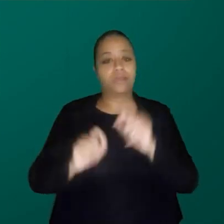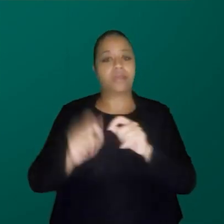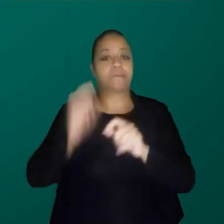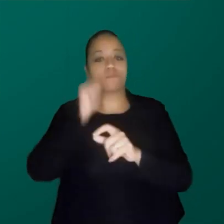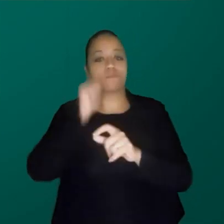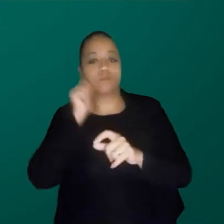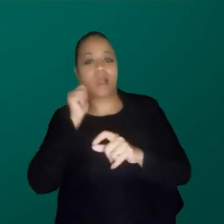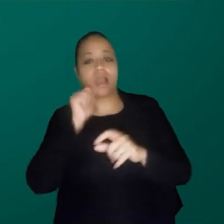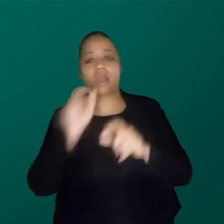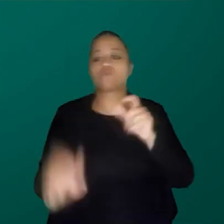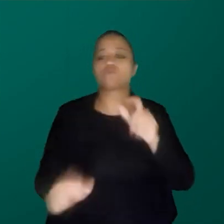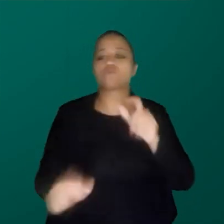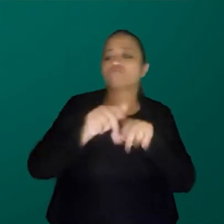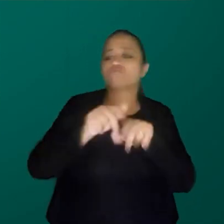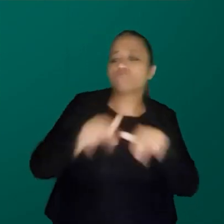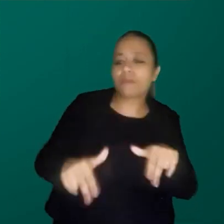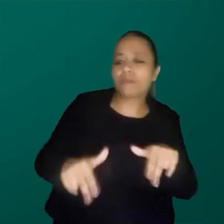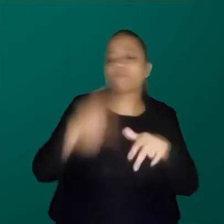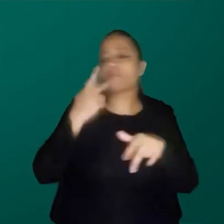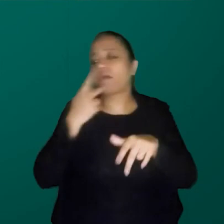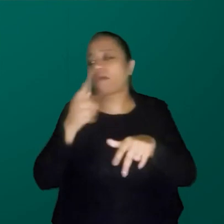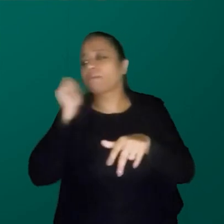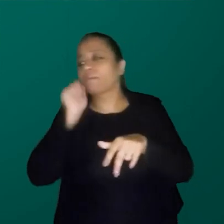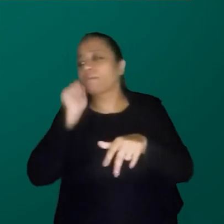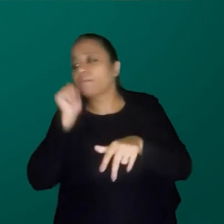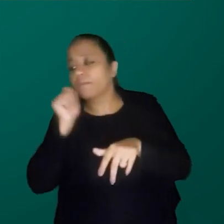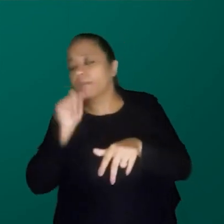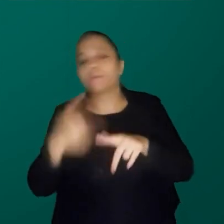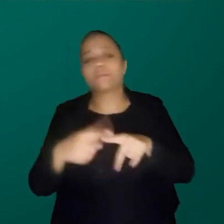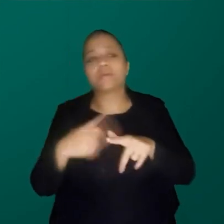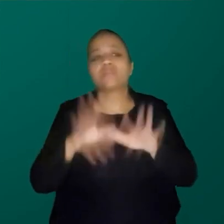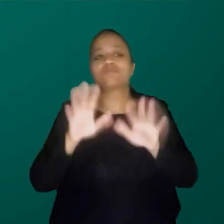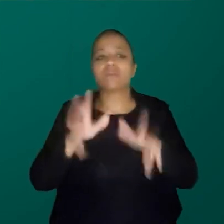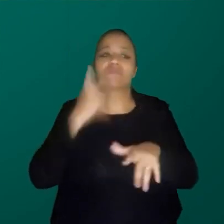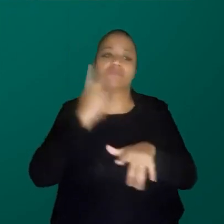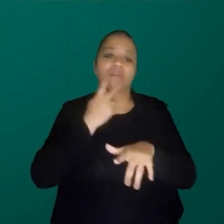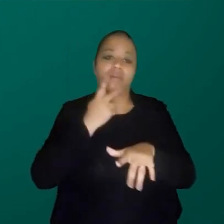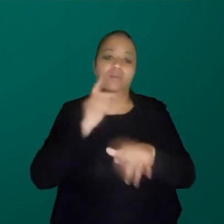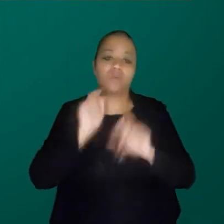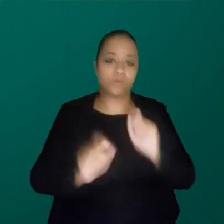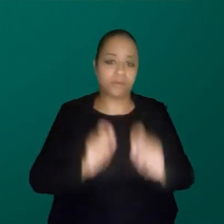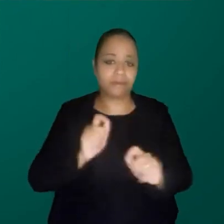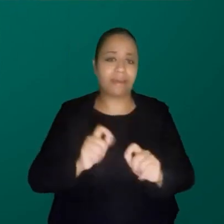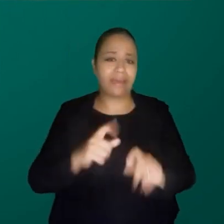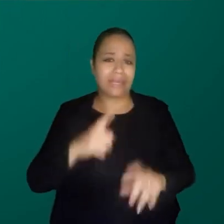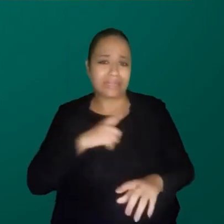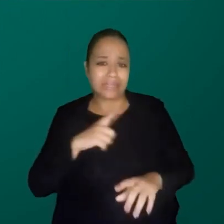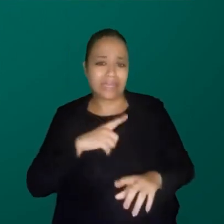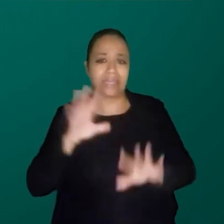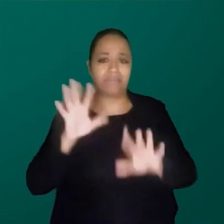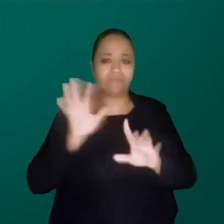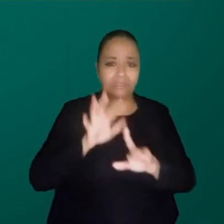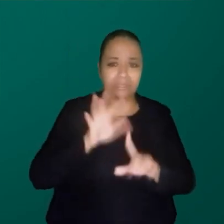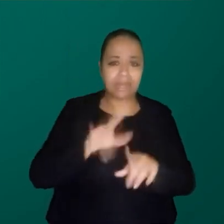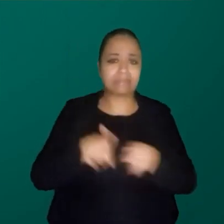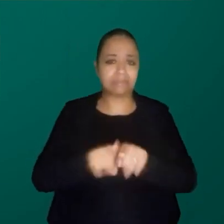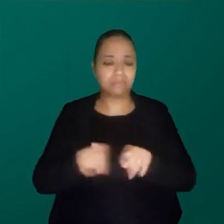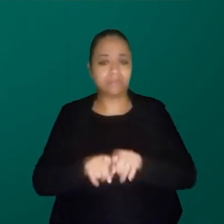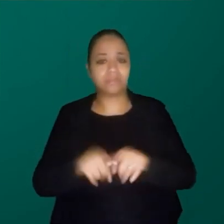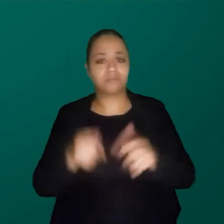mulheres, o que é gênero, porque aqui eu estou falando mulher, porque a falou aqui, também influenciado um pouco pelo